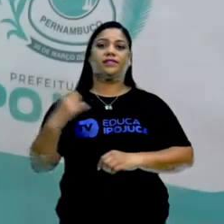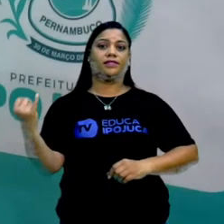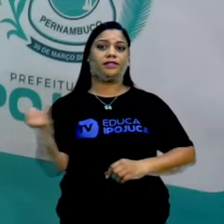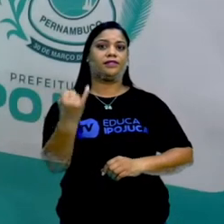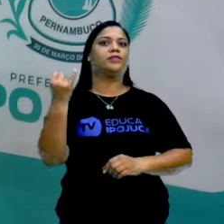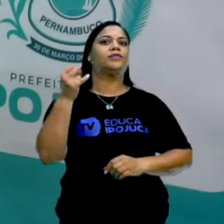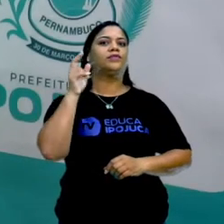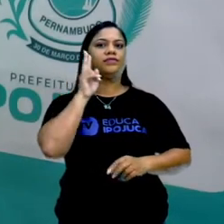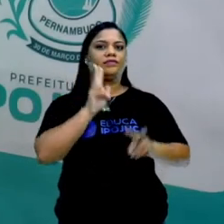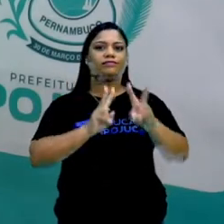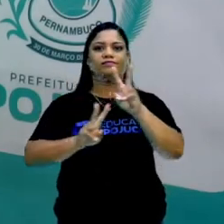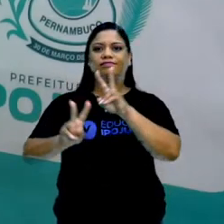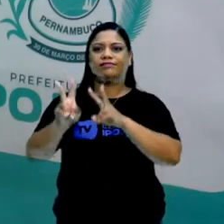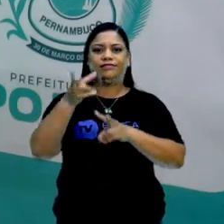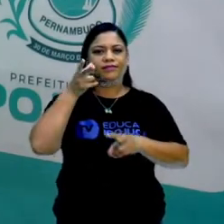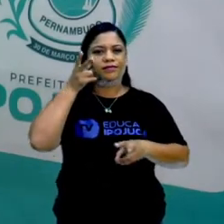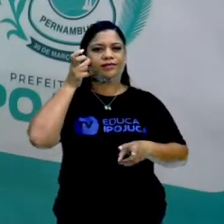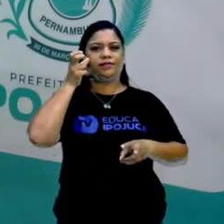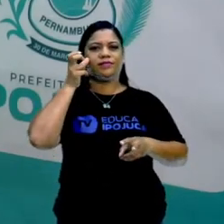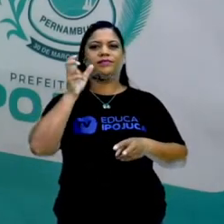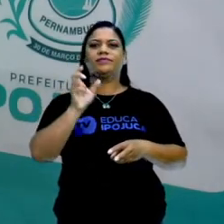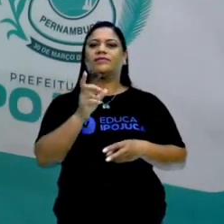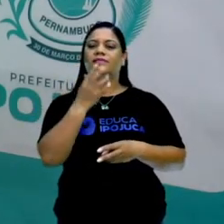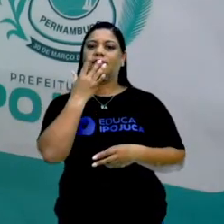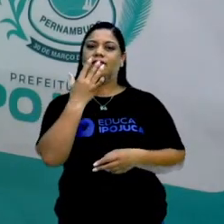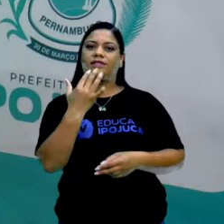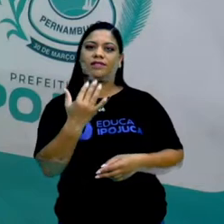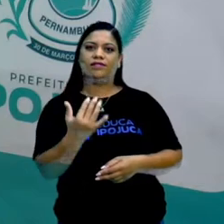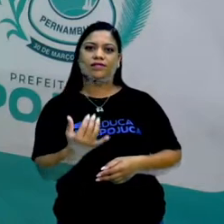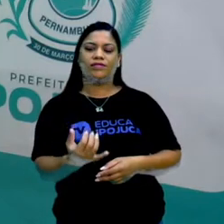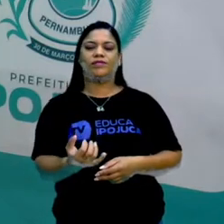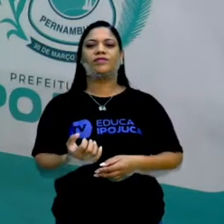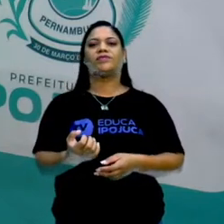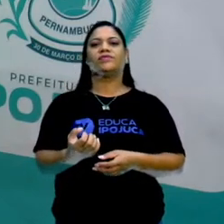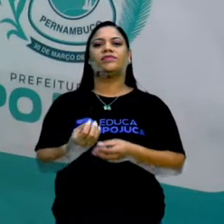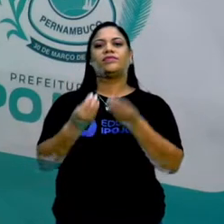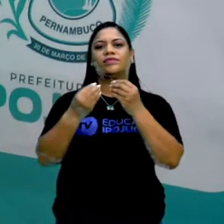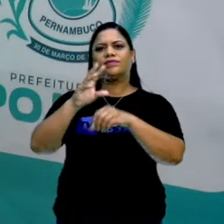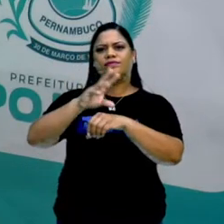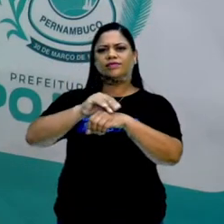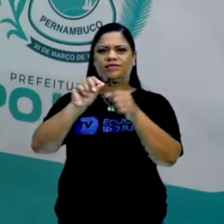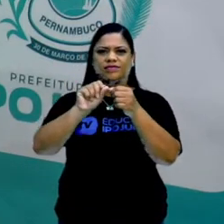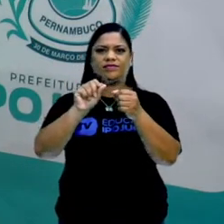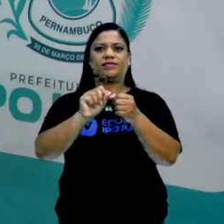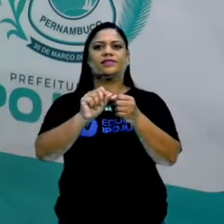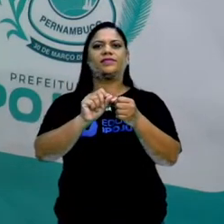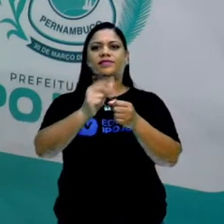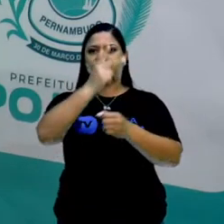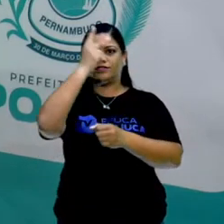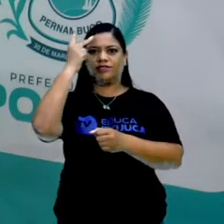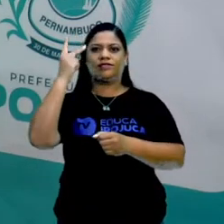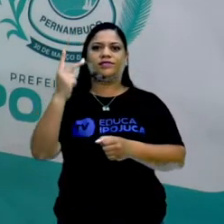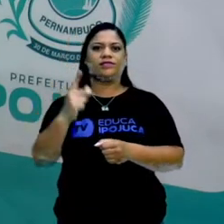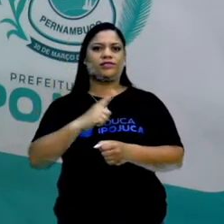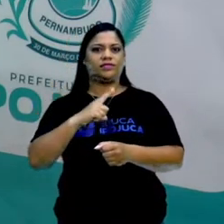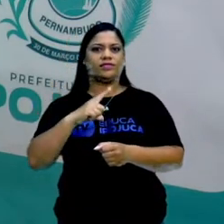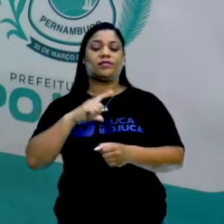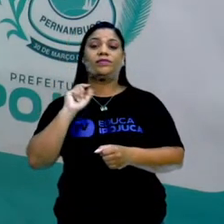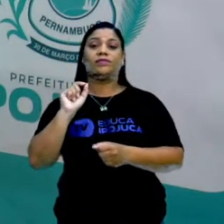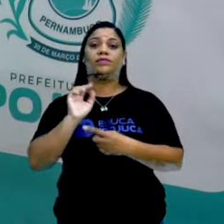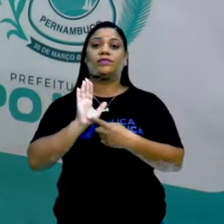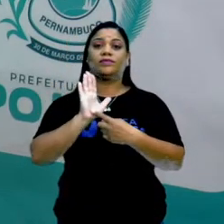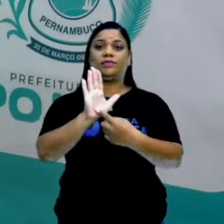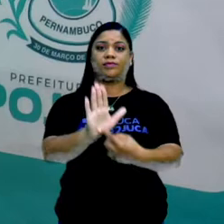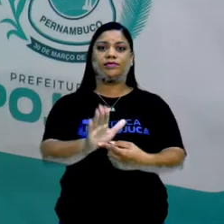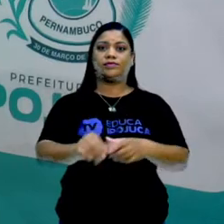importantíssima, ou seja, as cores, o ângulo, as pessoas que aparecem, o que aparece